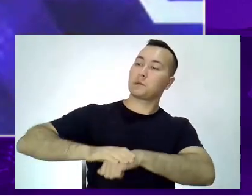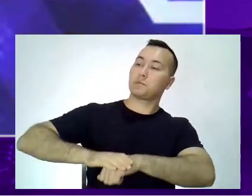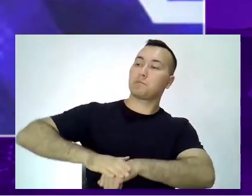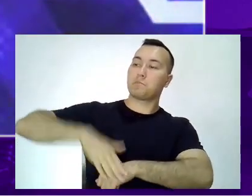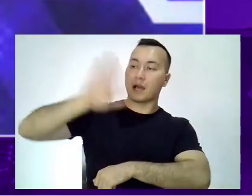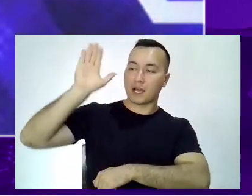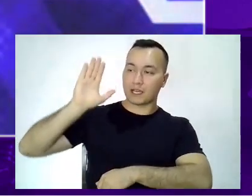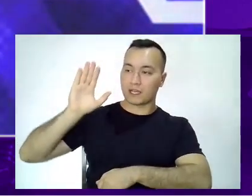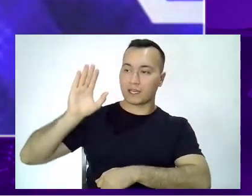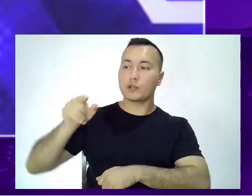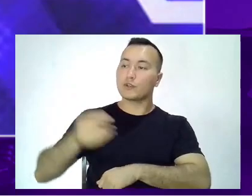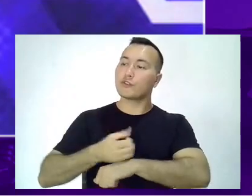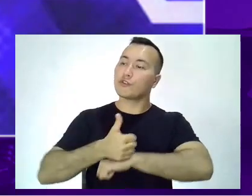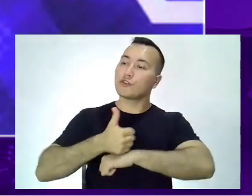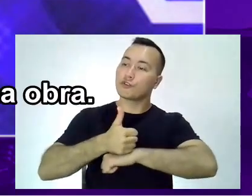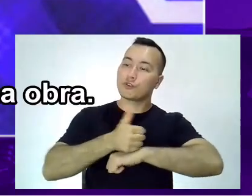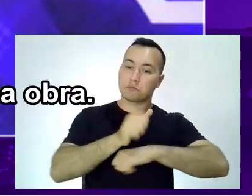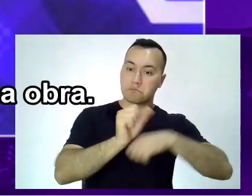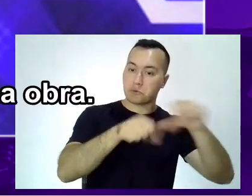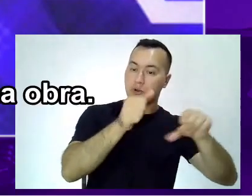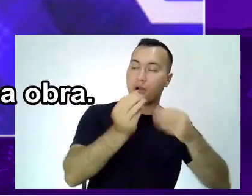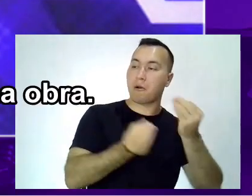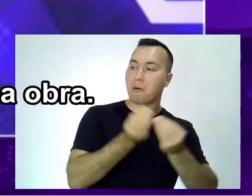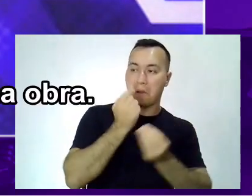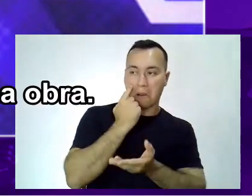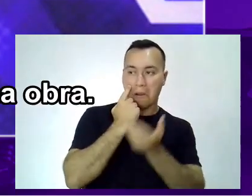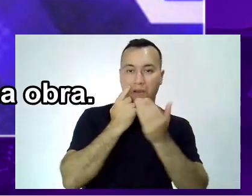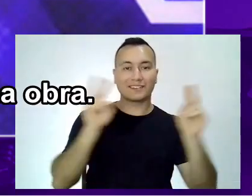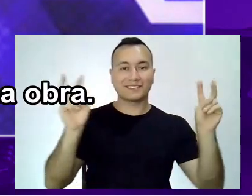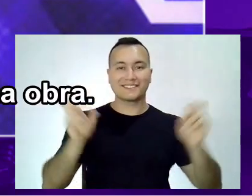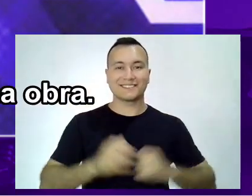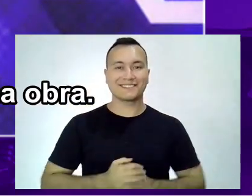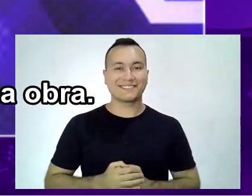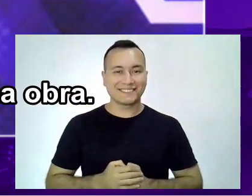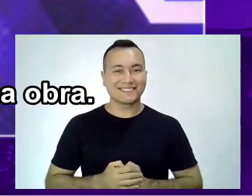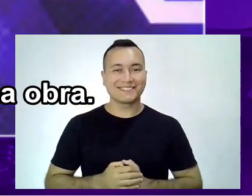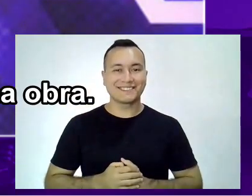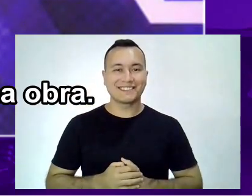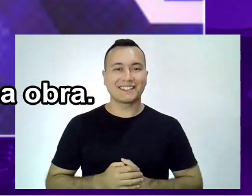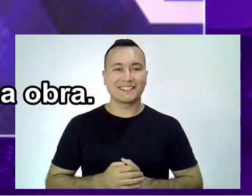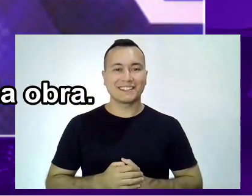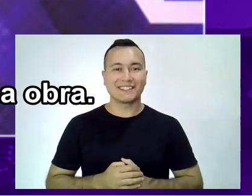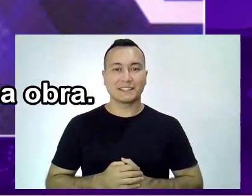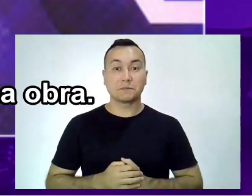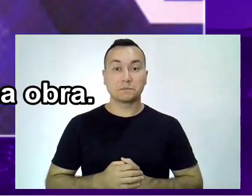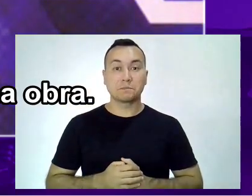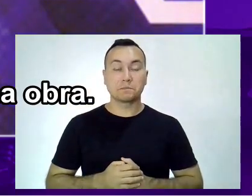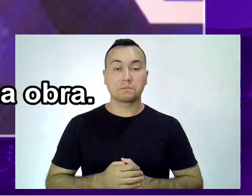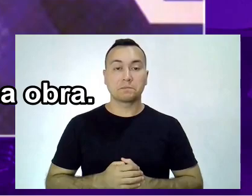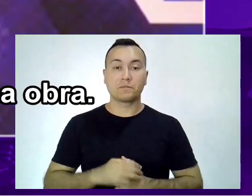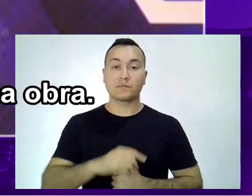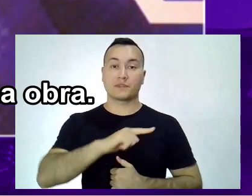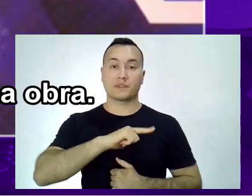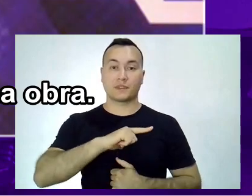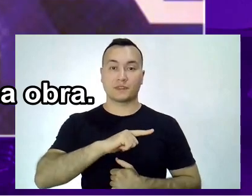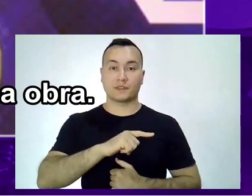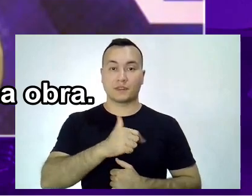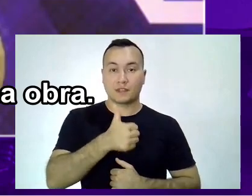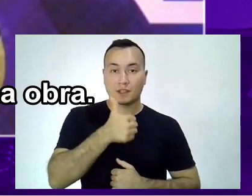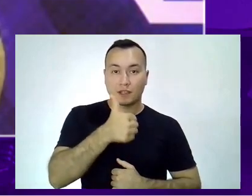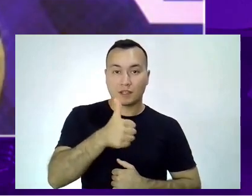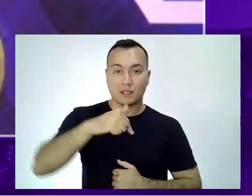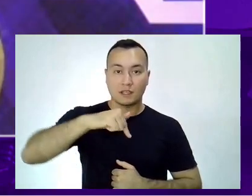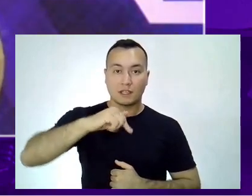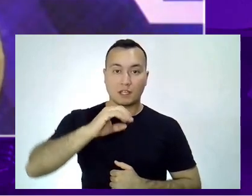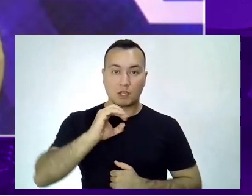Bom demais, hein, Renato? Livro publicado com 170 cartas de reflexão baseadas na obra.